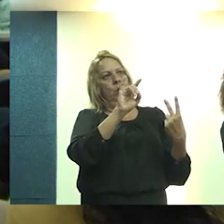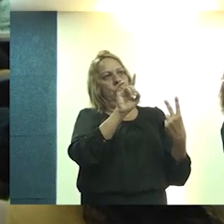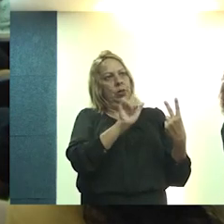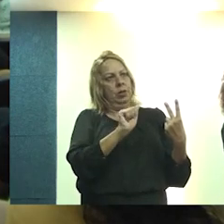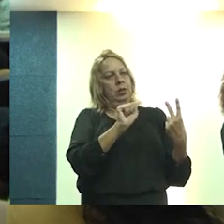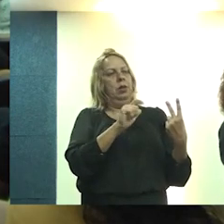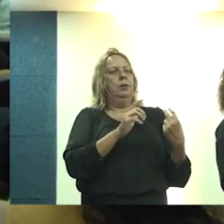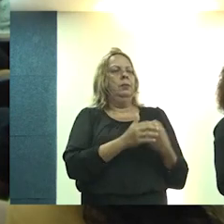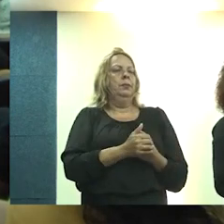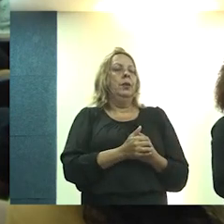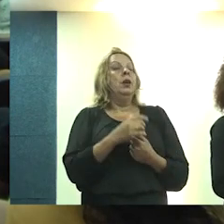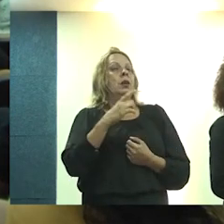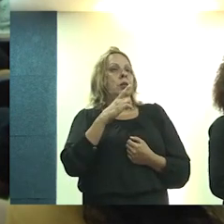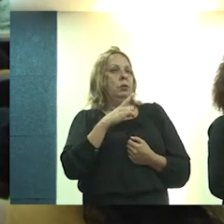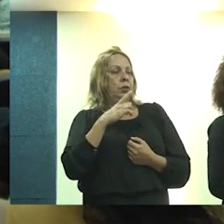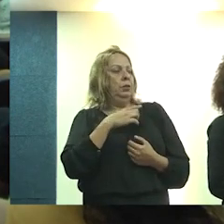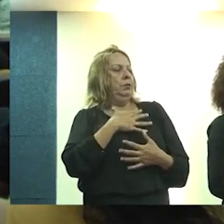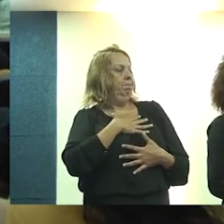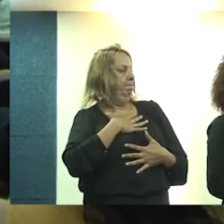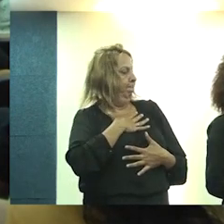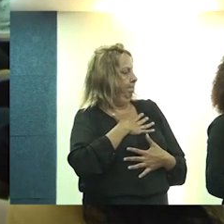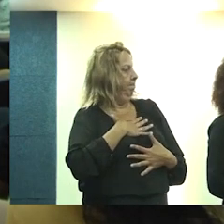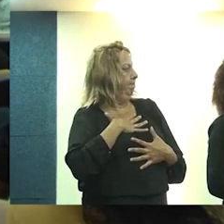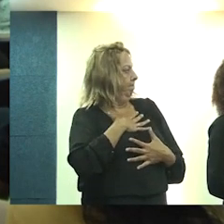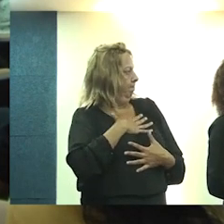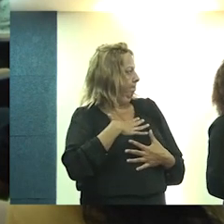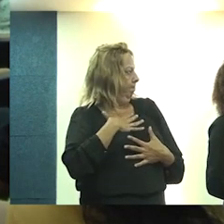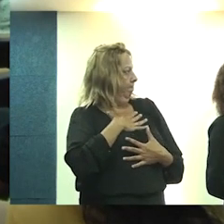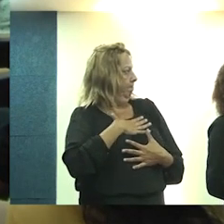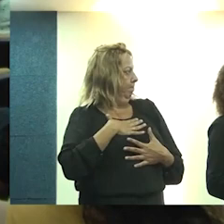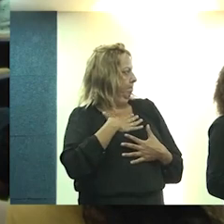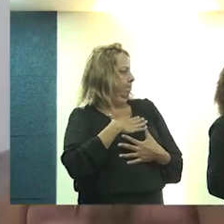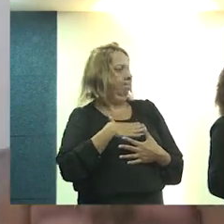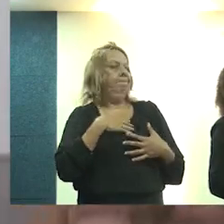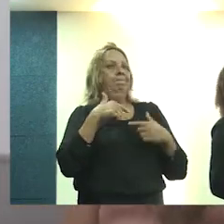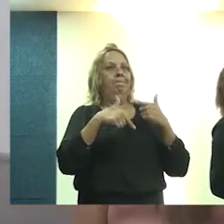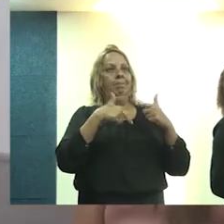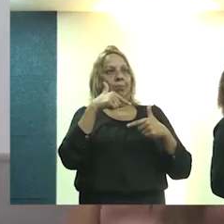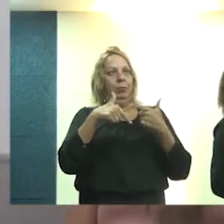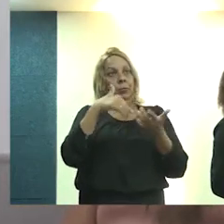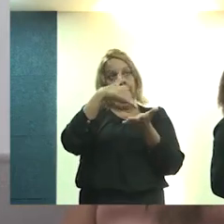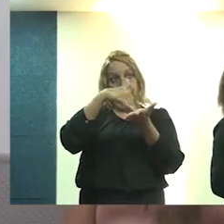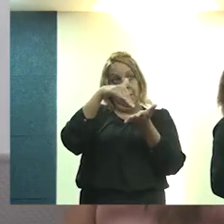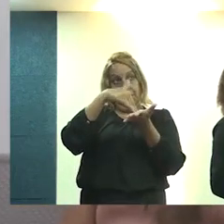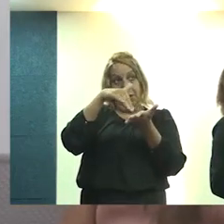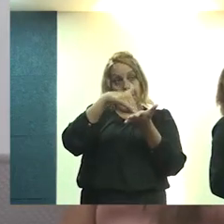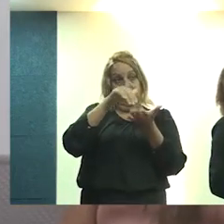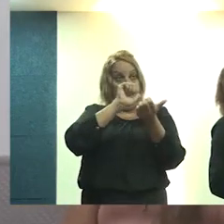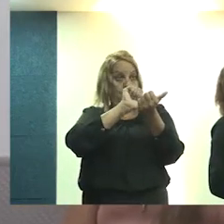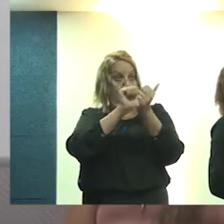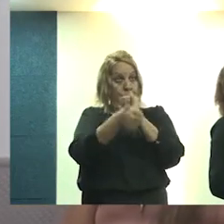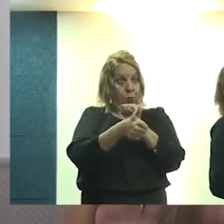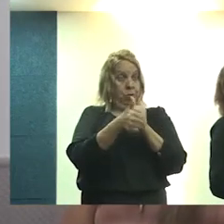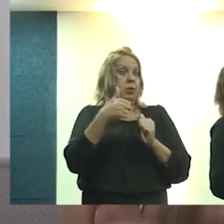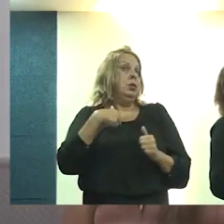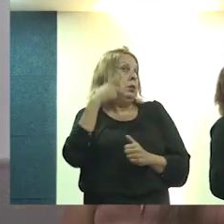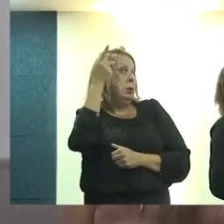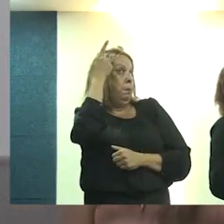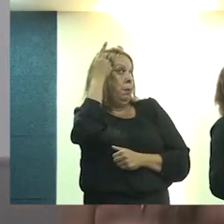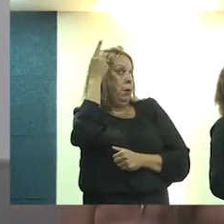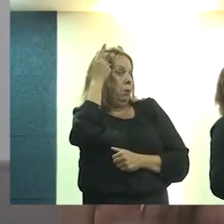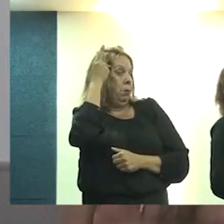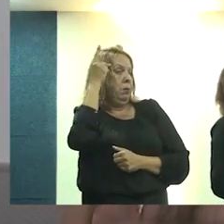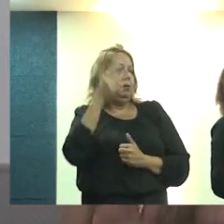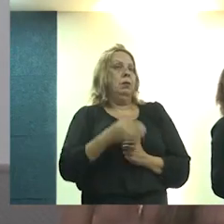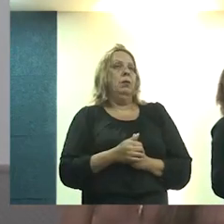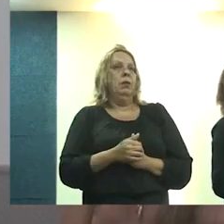Eu tive a honra de atuar como secretário de esportes em São Paulo,